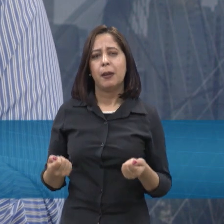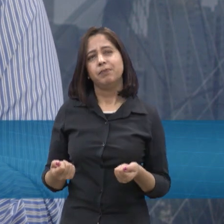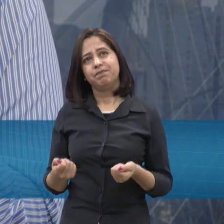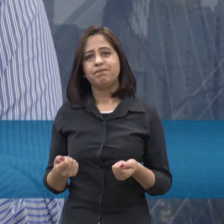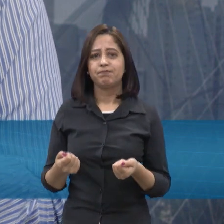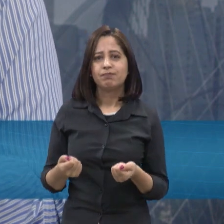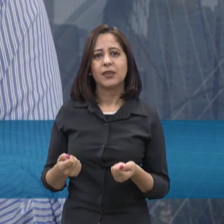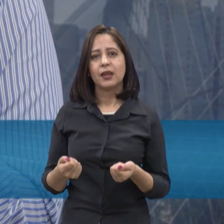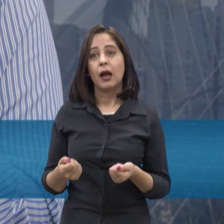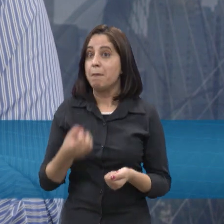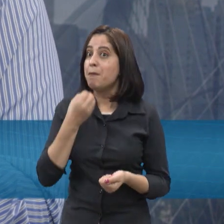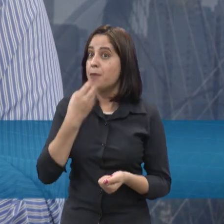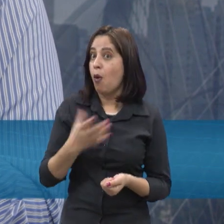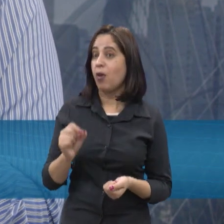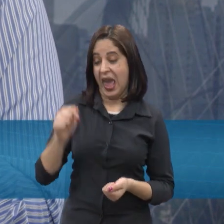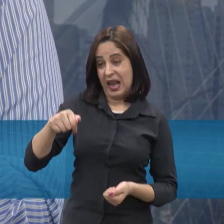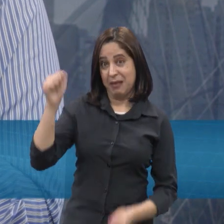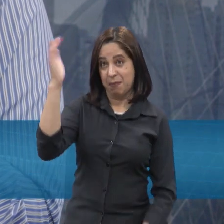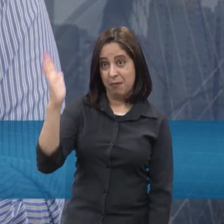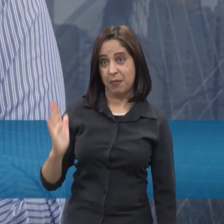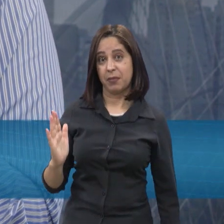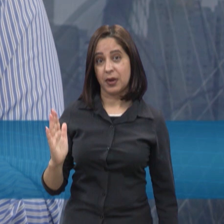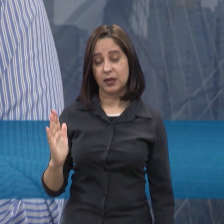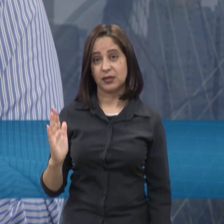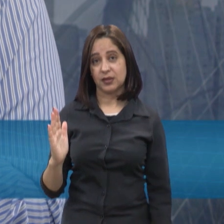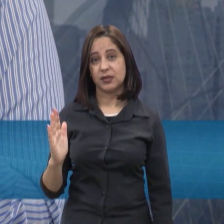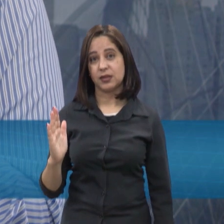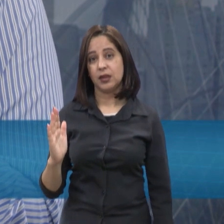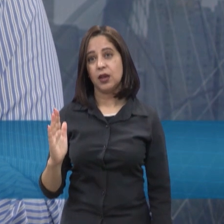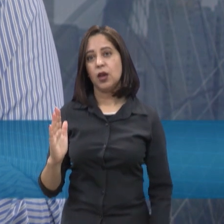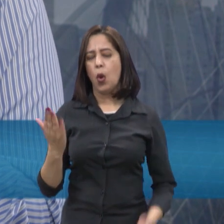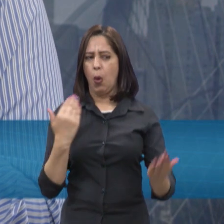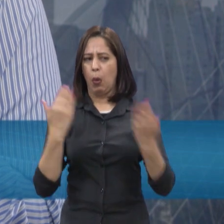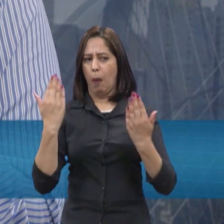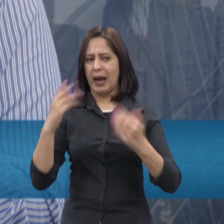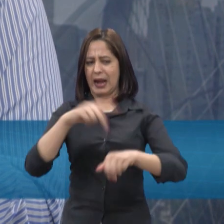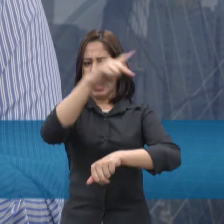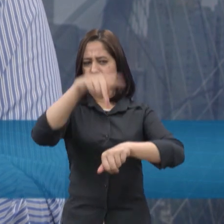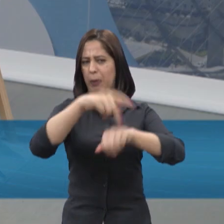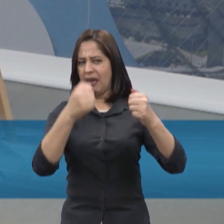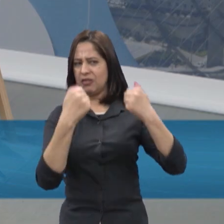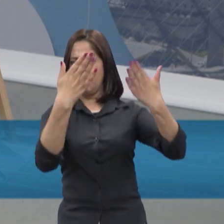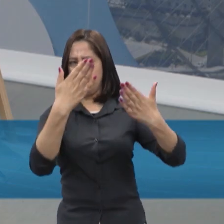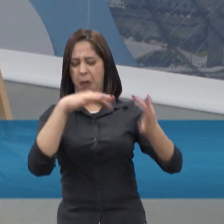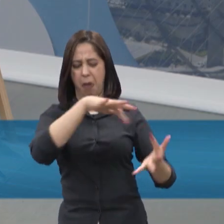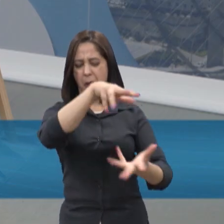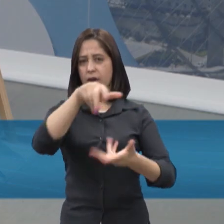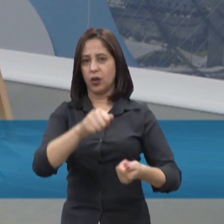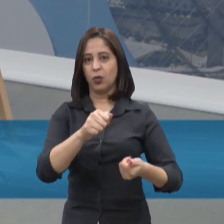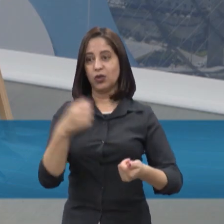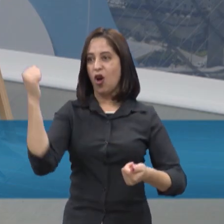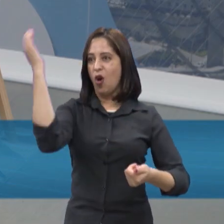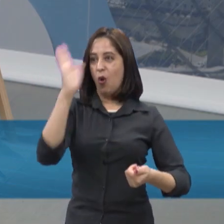coisa boa é que o Brasil, em relação ao resto do mundo, está bem posicionado, está bem à frente. um número